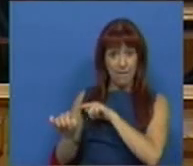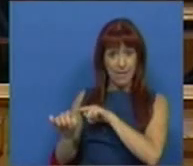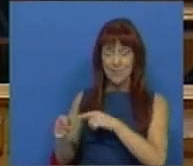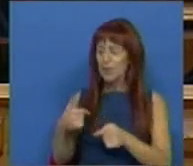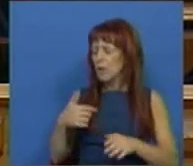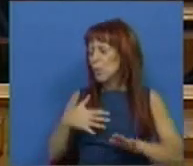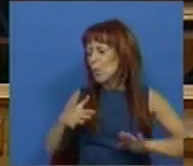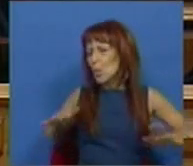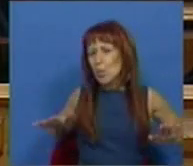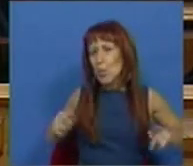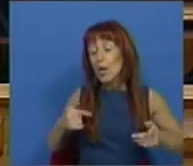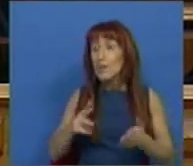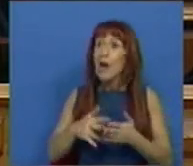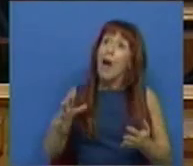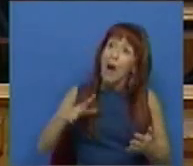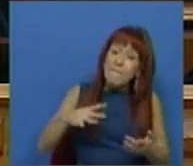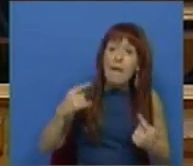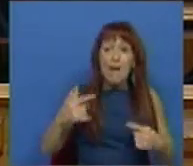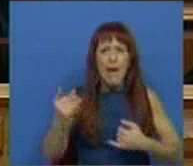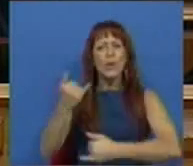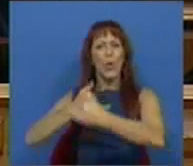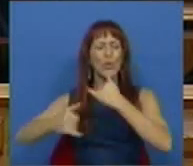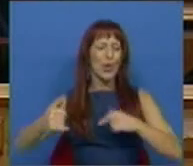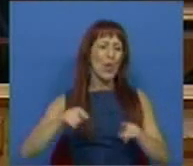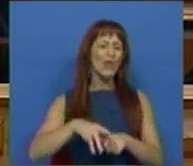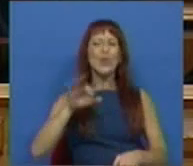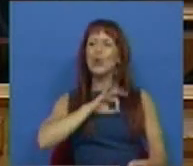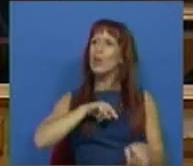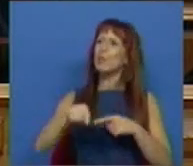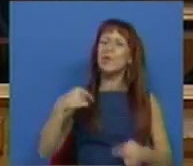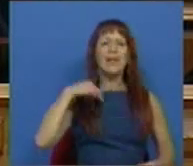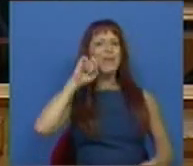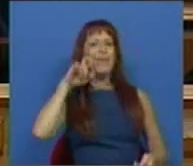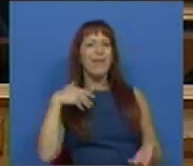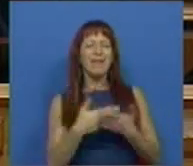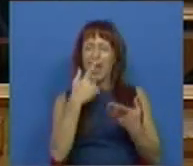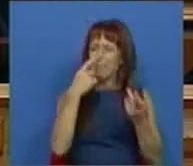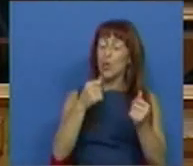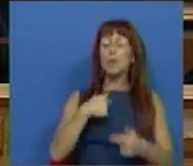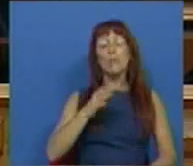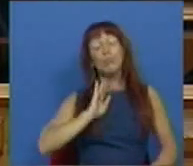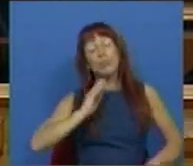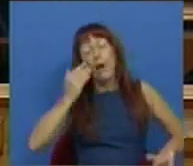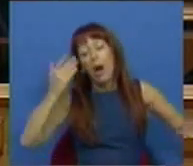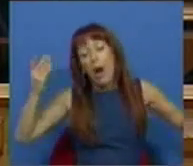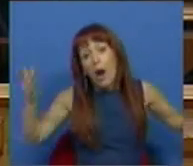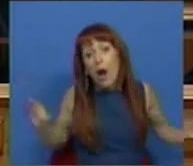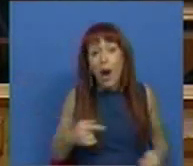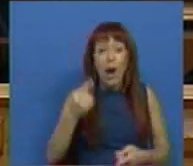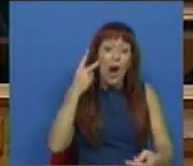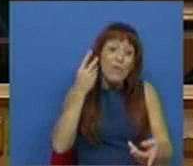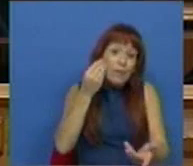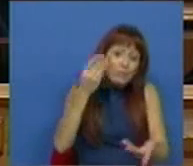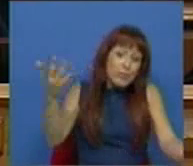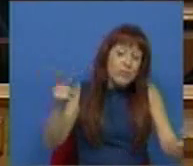não quer reconhecer e em troca vem aqui o Sr. Deputado defender esta espécie de fatalidade. É o destino,